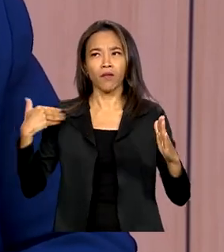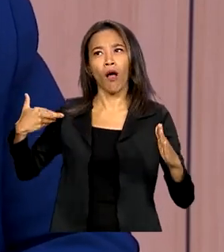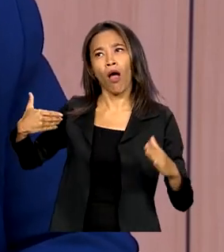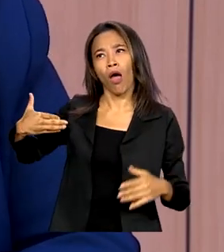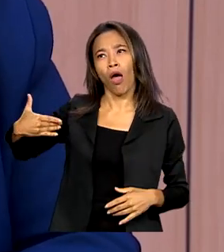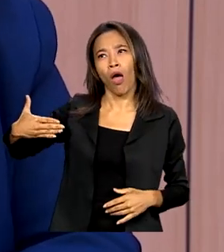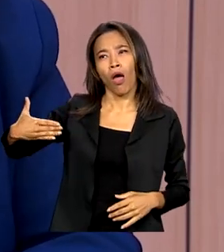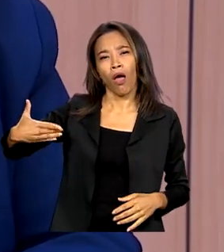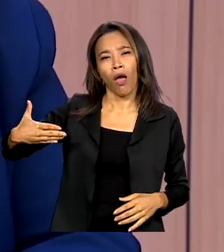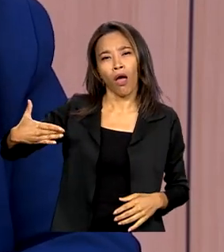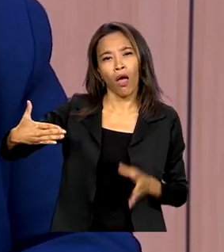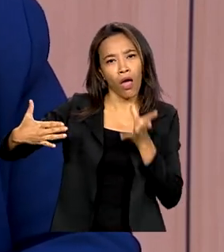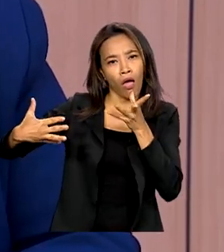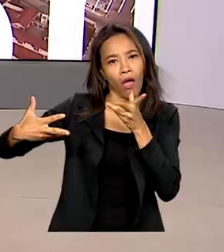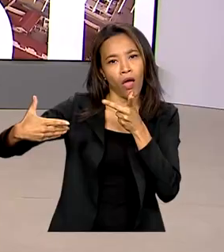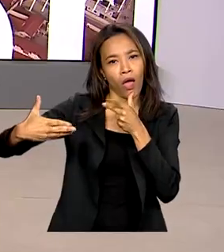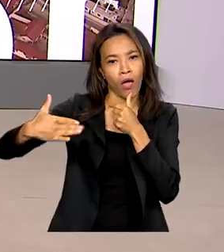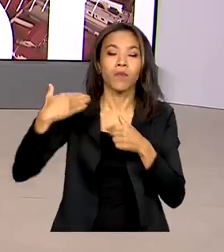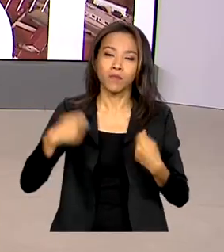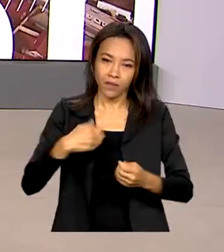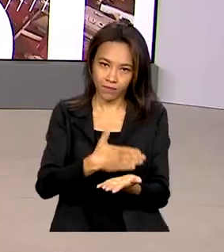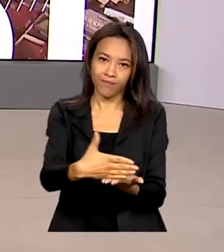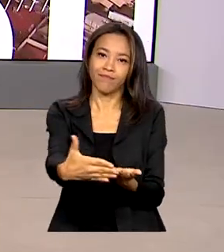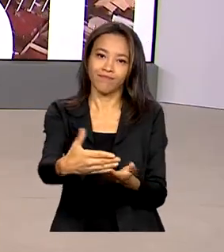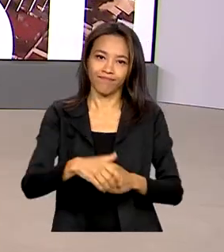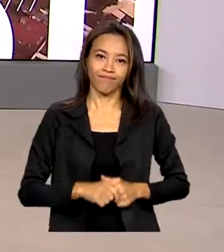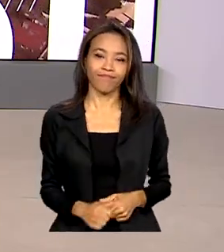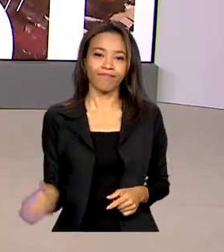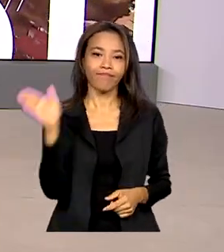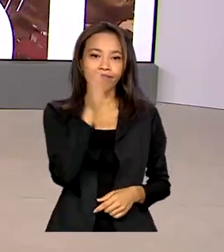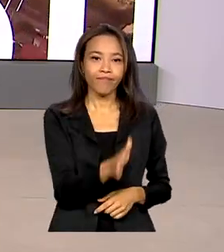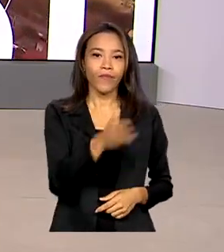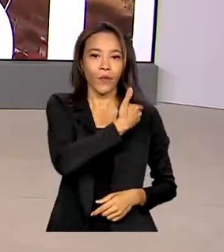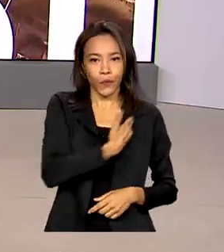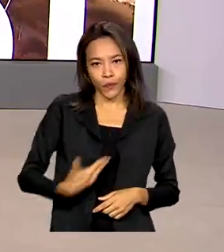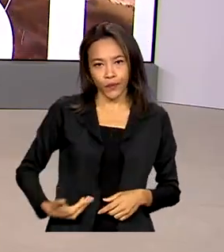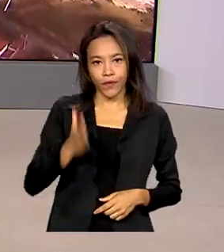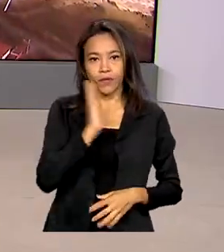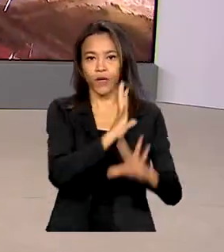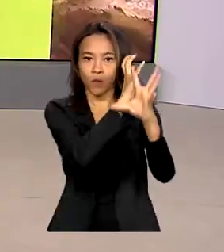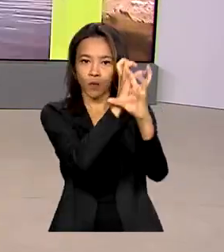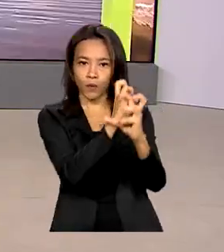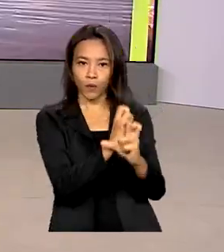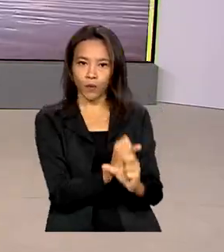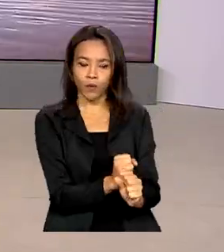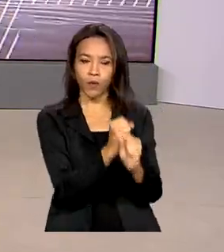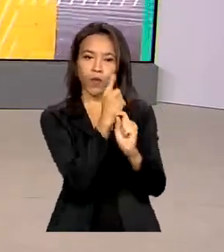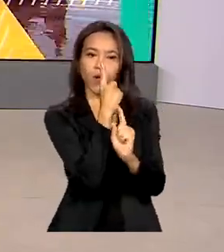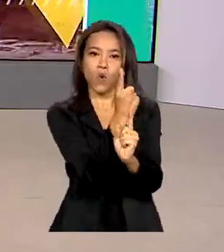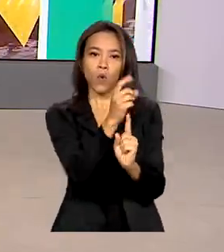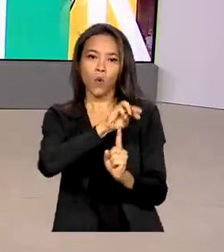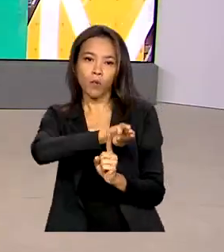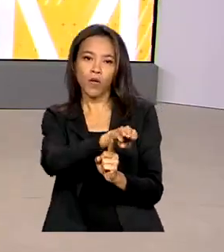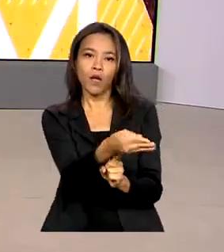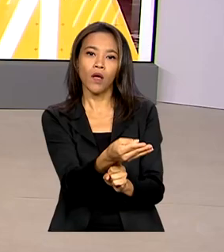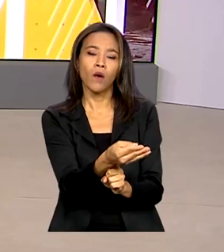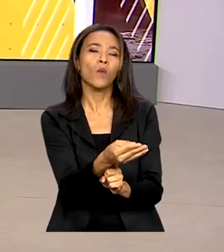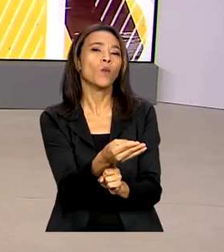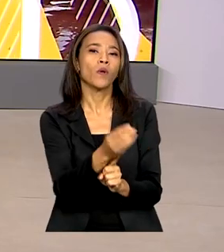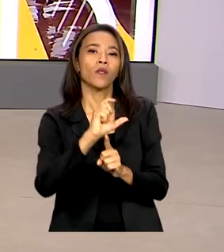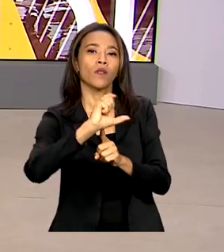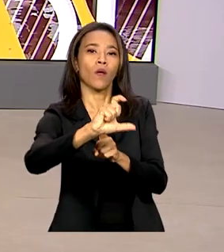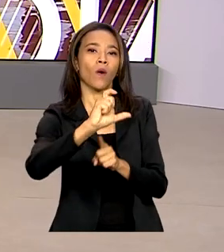verdade. Mas ele tem que começar. O governo já contabiliza a aplicação de mais de um milhão de doses de